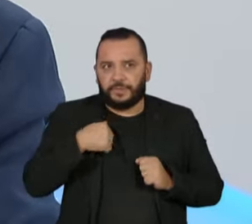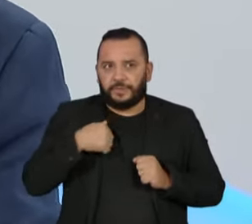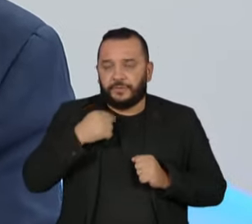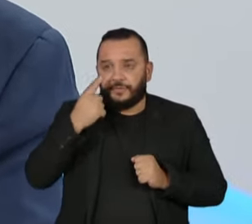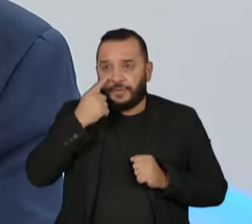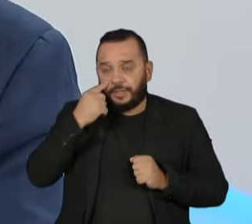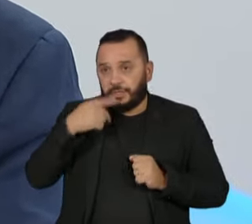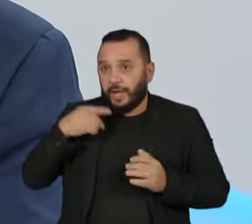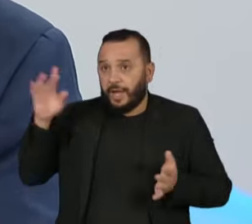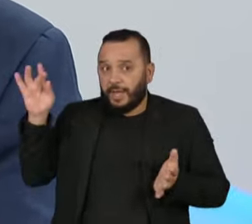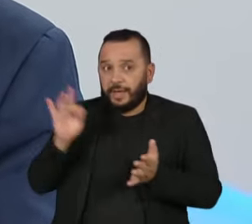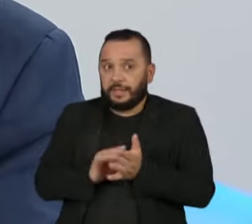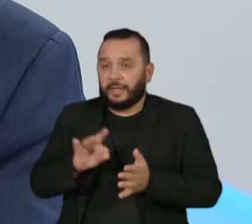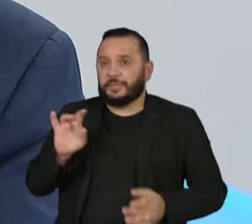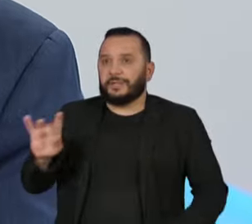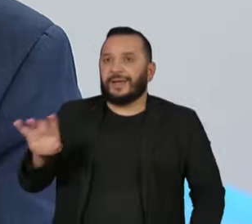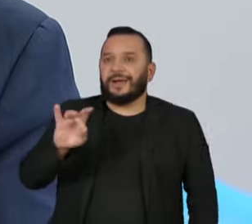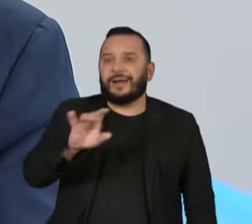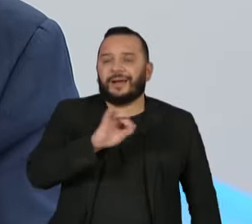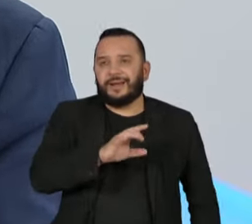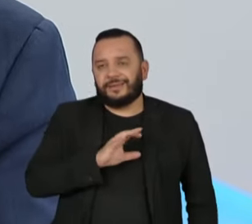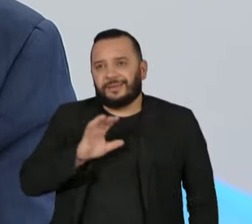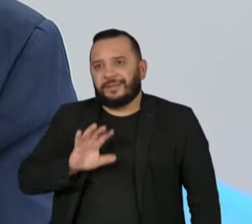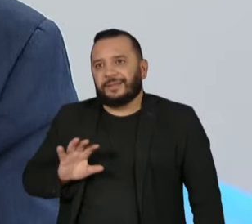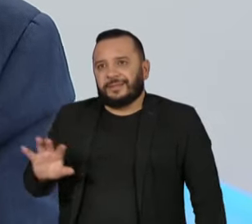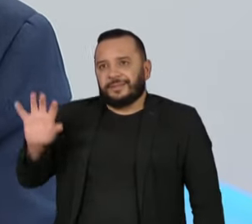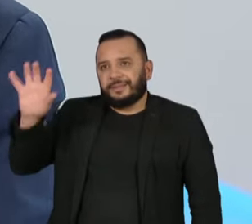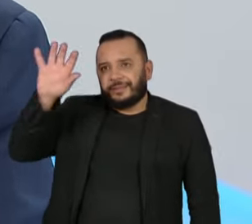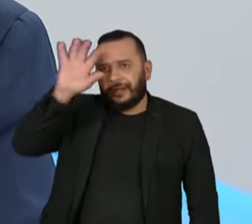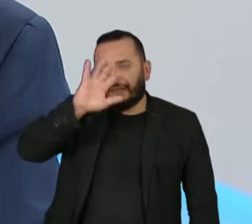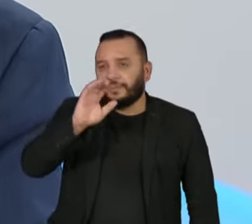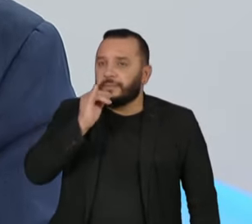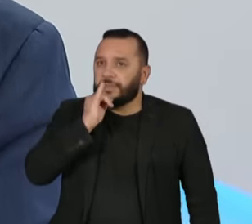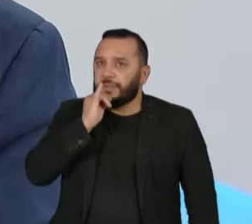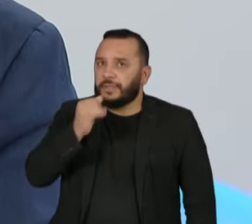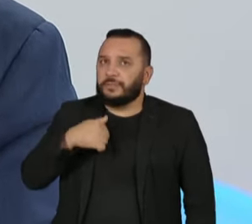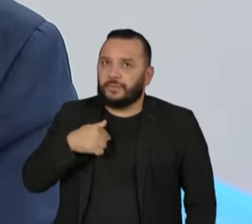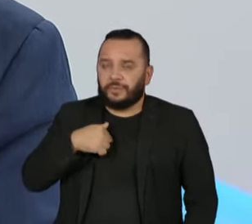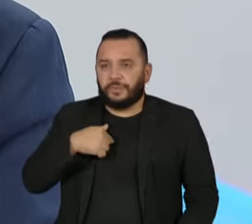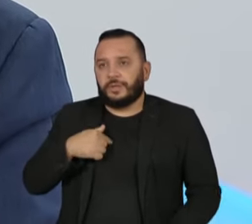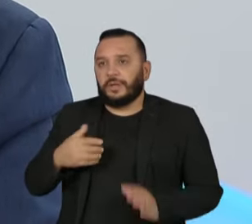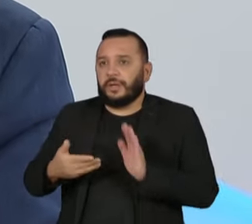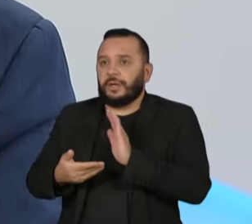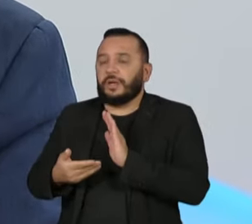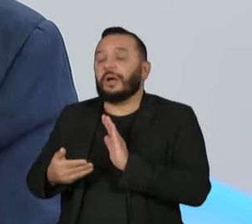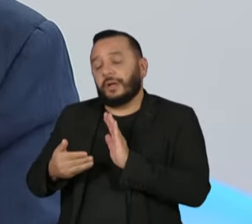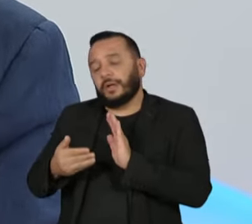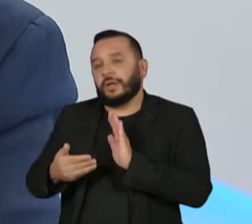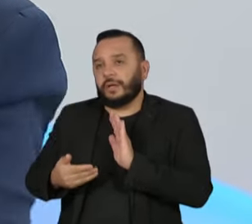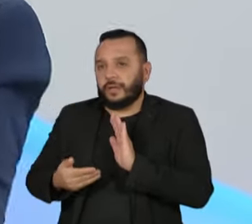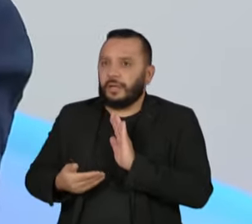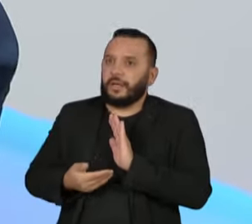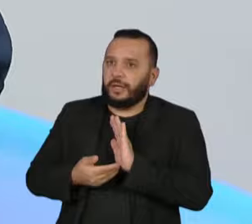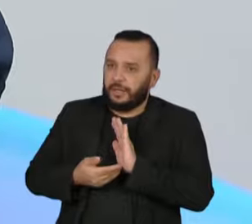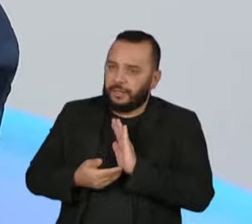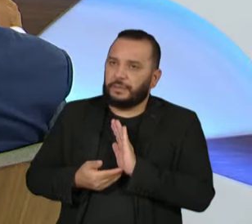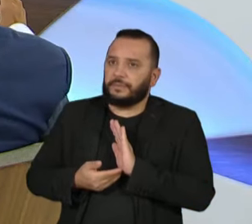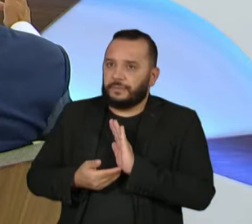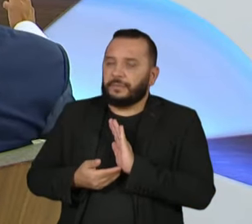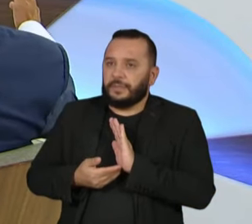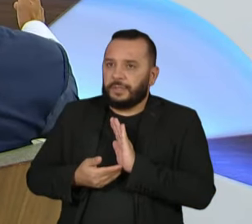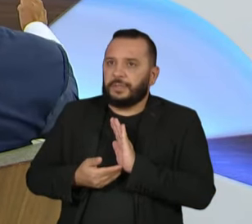realidade de cada Estado, a composição Câmara e Senado, ela, eu